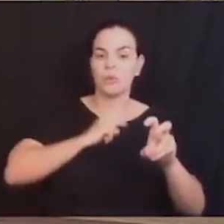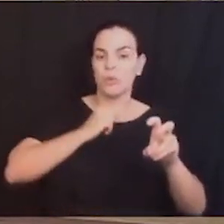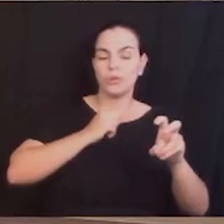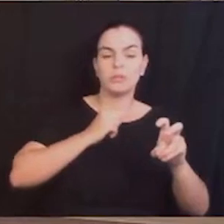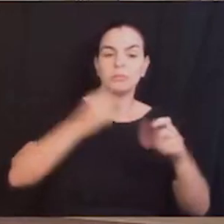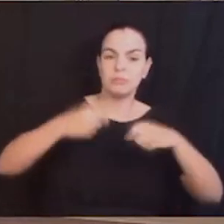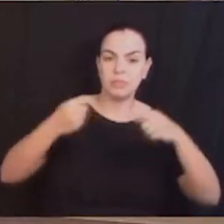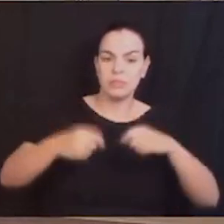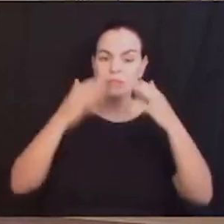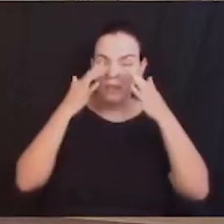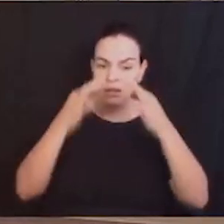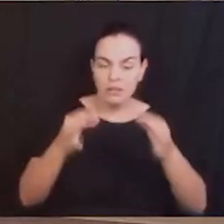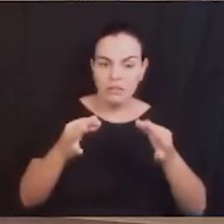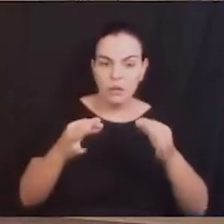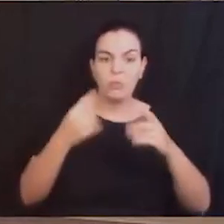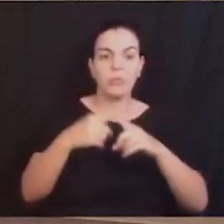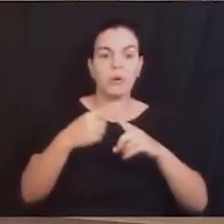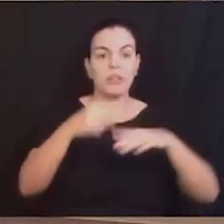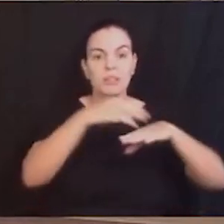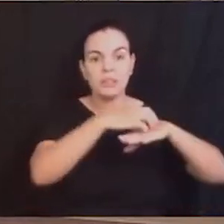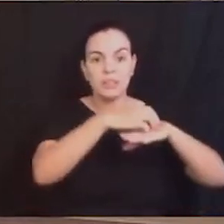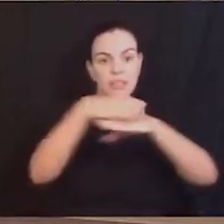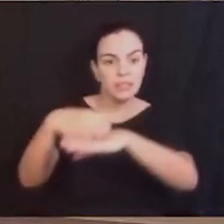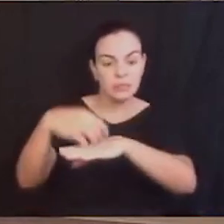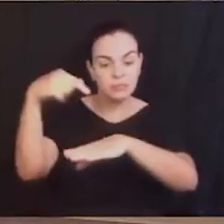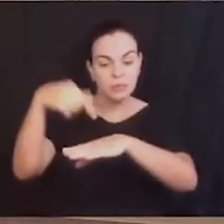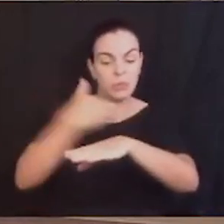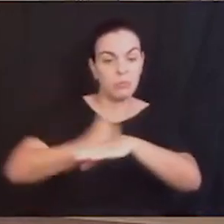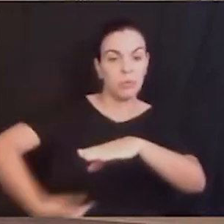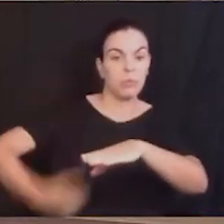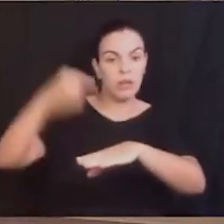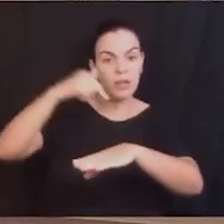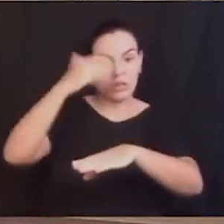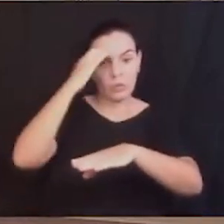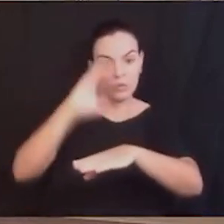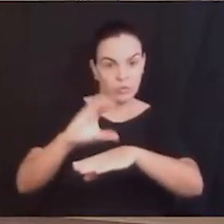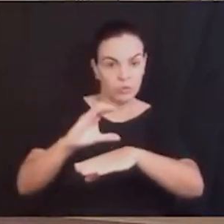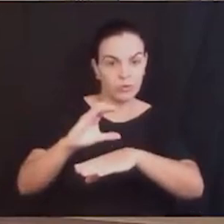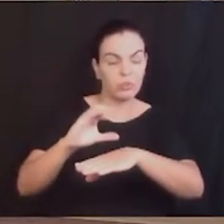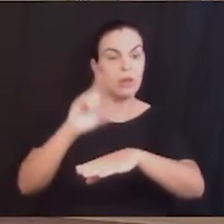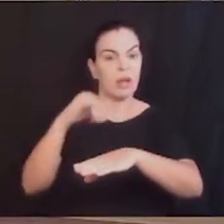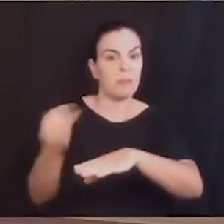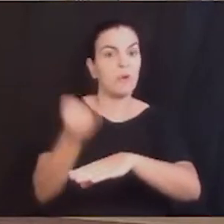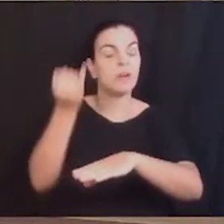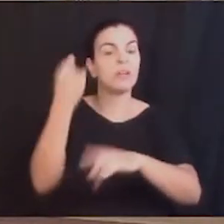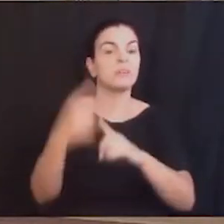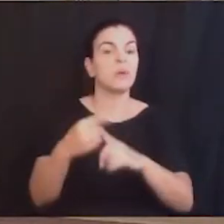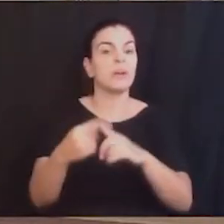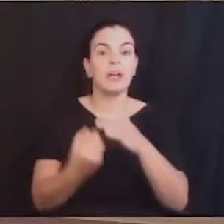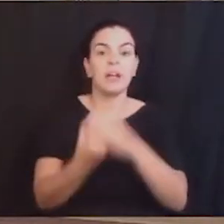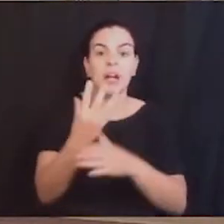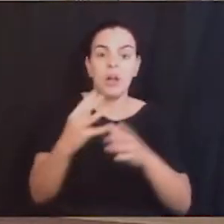transporte público em Curitiba é tão importante que foi alvo da criação de uma comissão especial que foi presidida, inclusive,